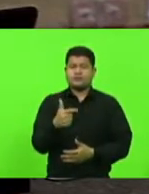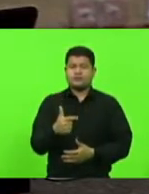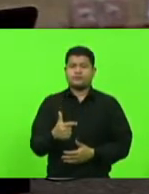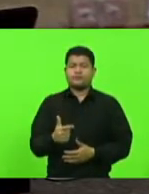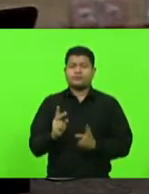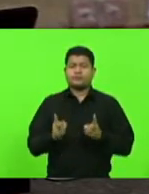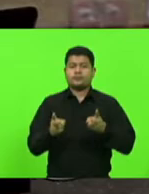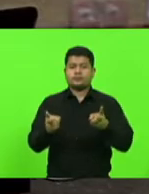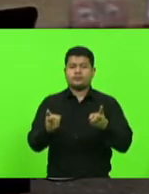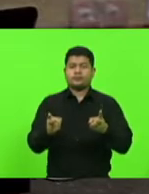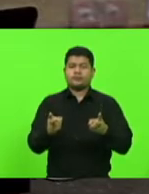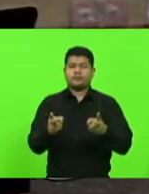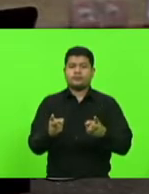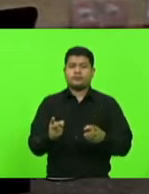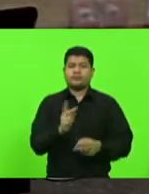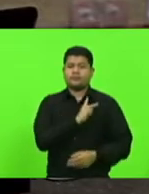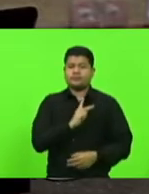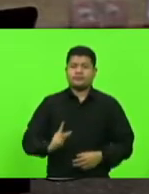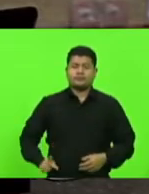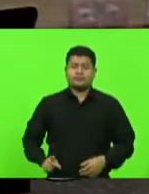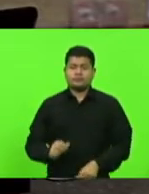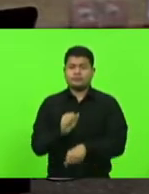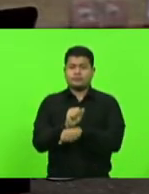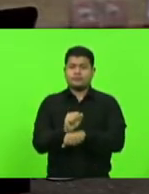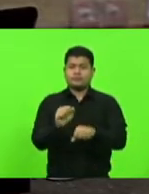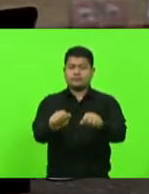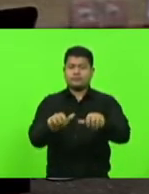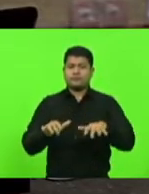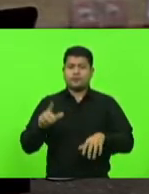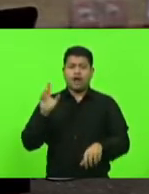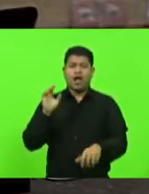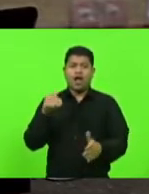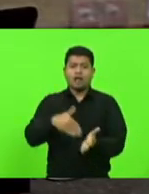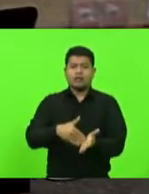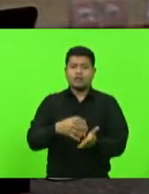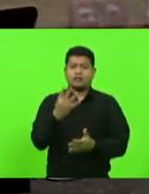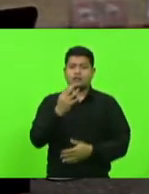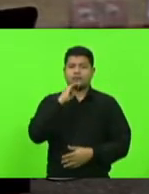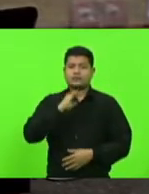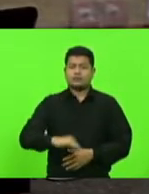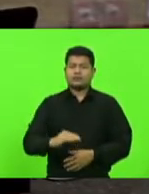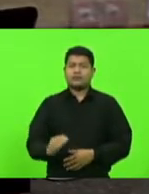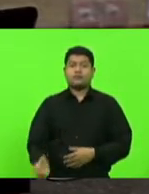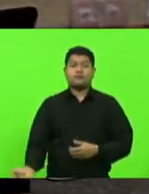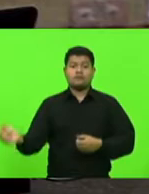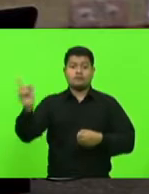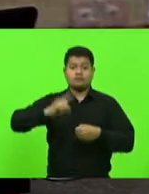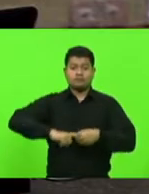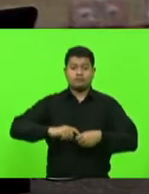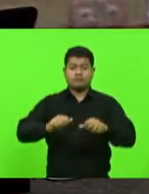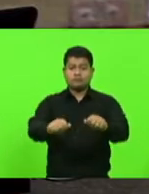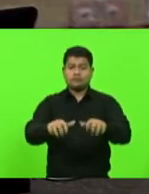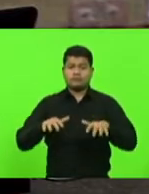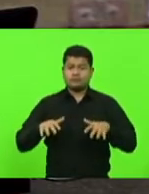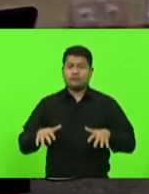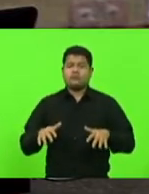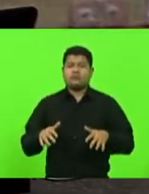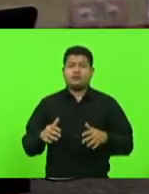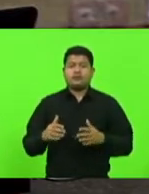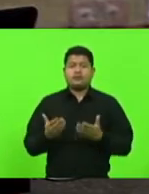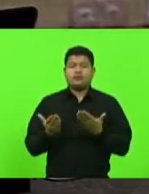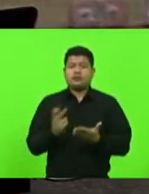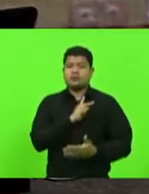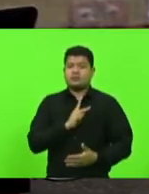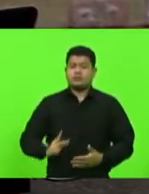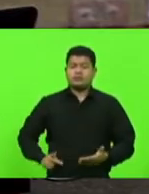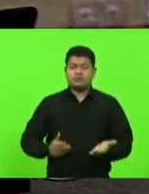Ato contínuo, o senhor presidente suspendeu a sessão até as 16 horas, e, reaberta a sessão, o senhor presidente adentrou no